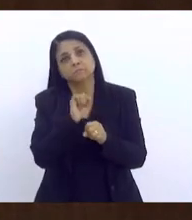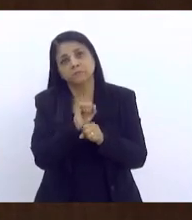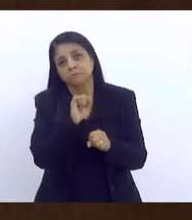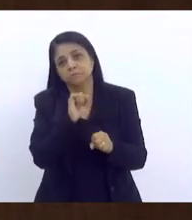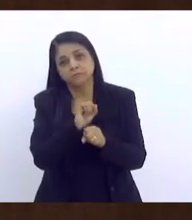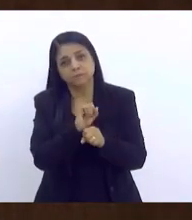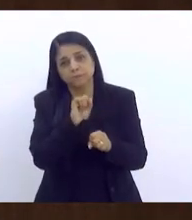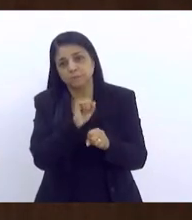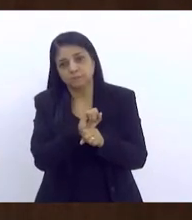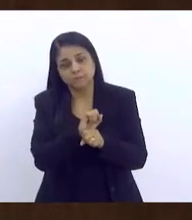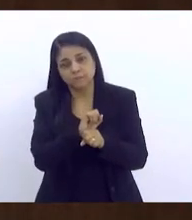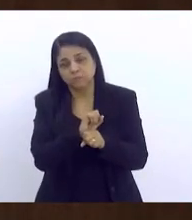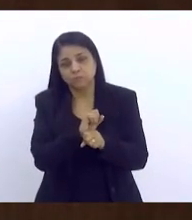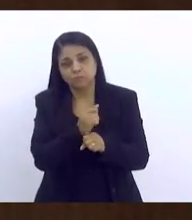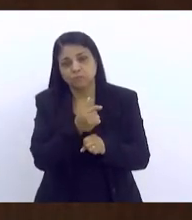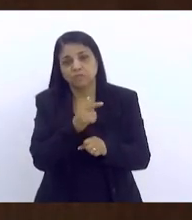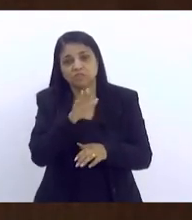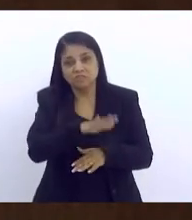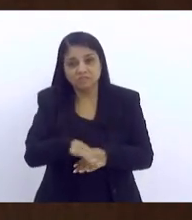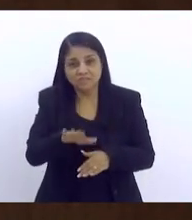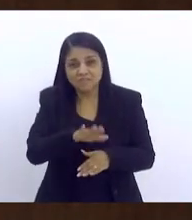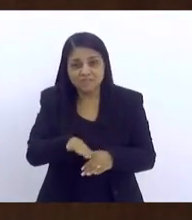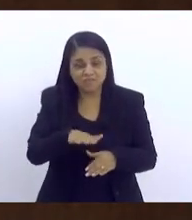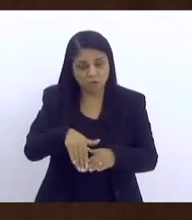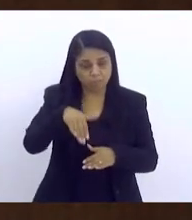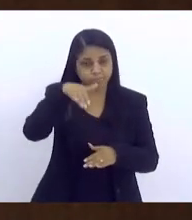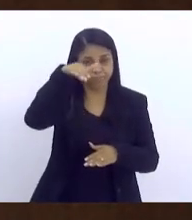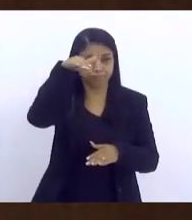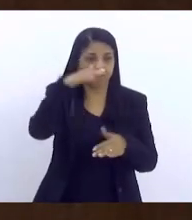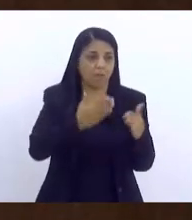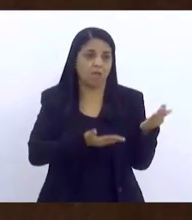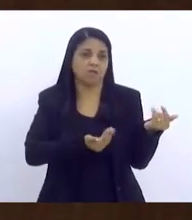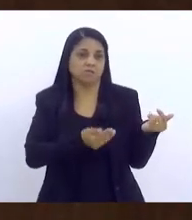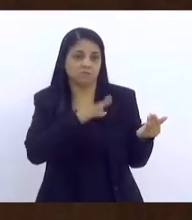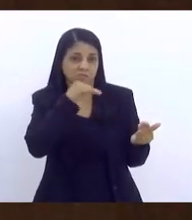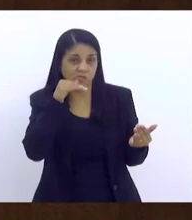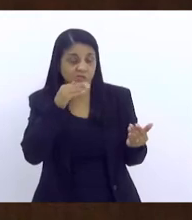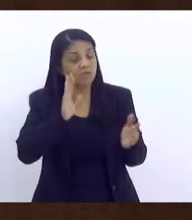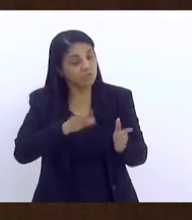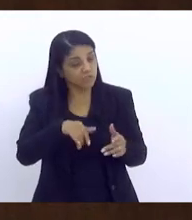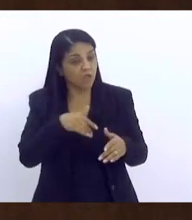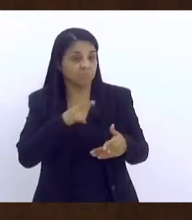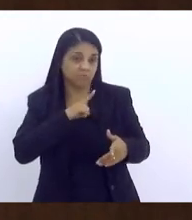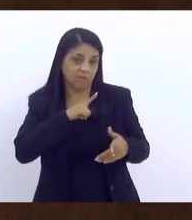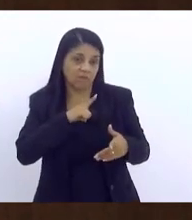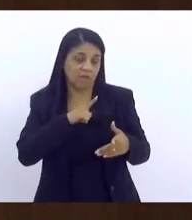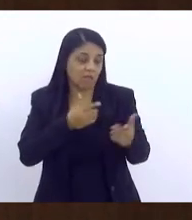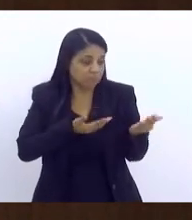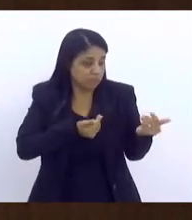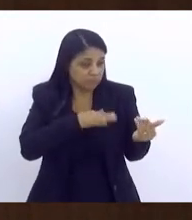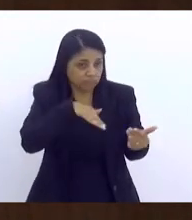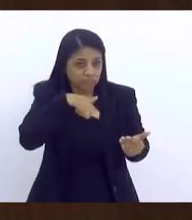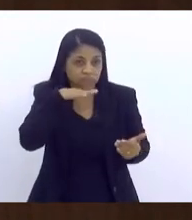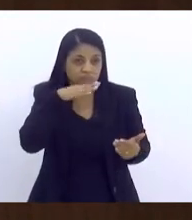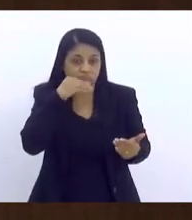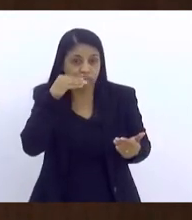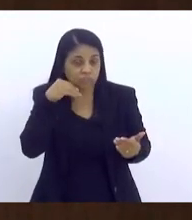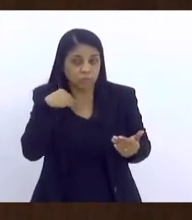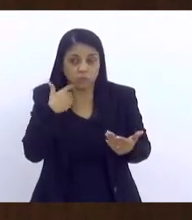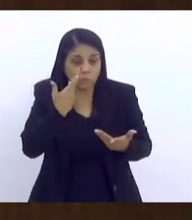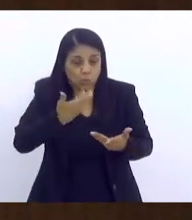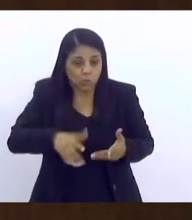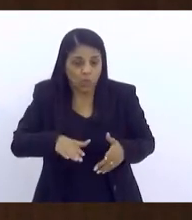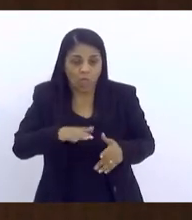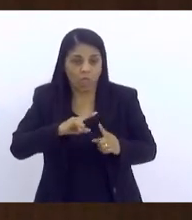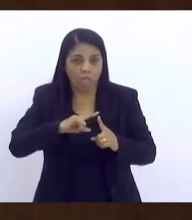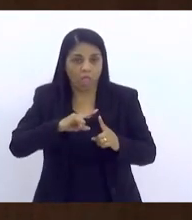pouco mais, porque nossas crianças já estão se tornando adolescentes, e tem adolescentes que nem têm filhos mais, porque estão morrendo